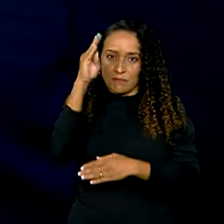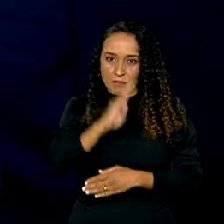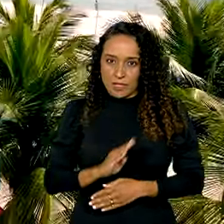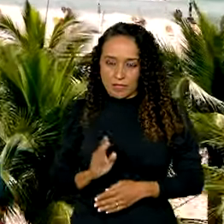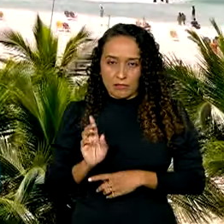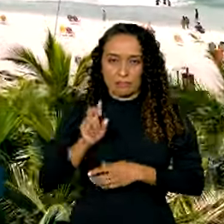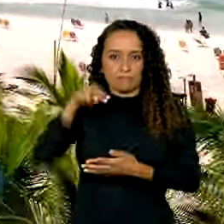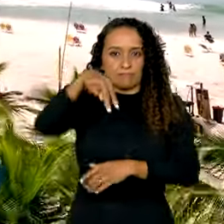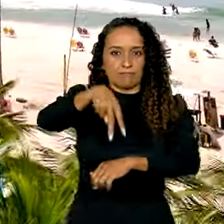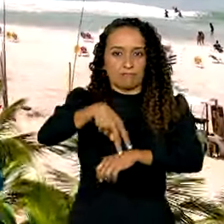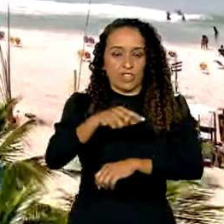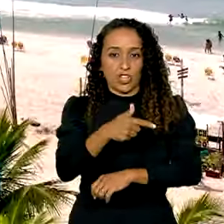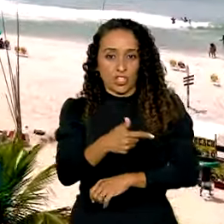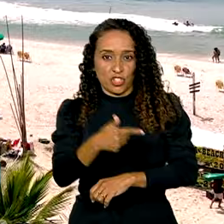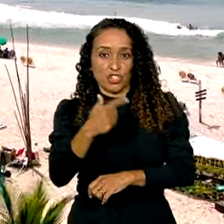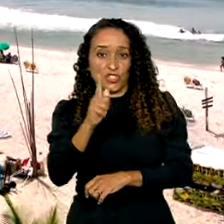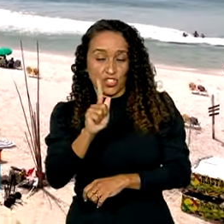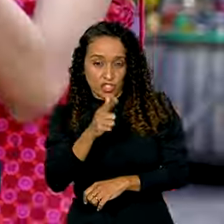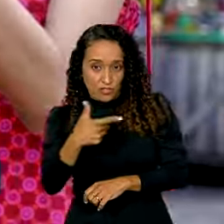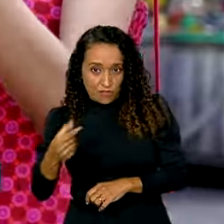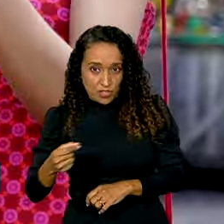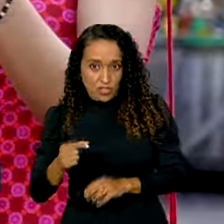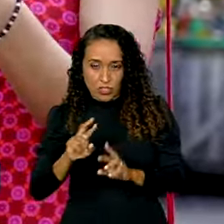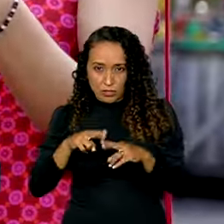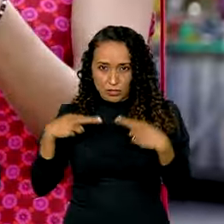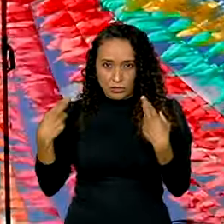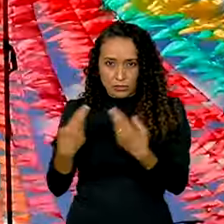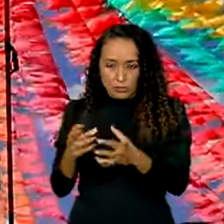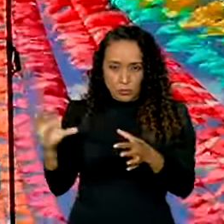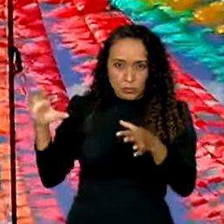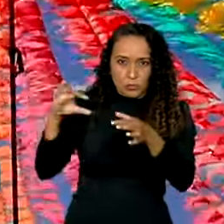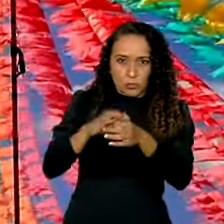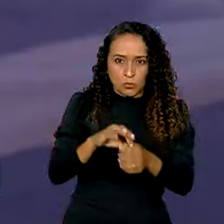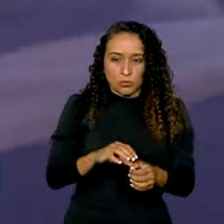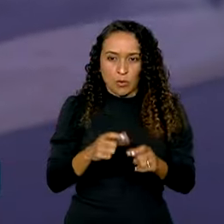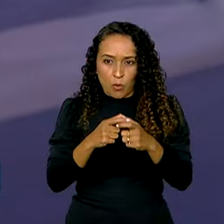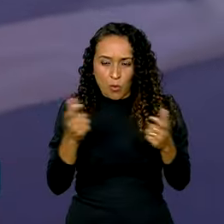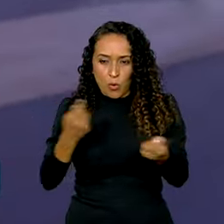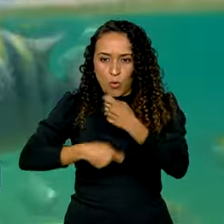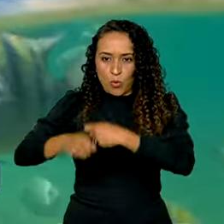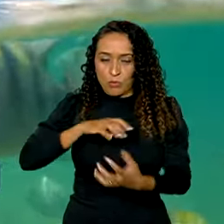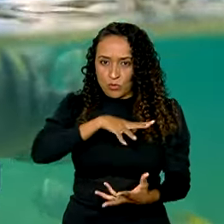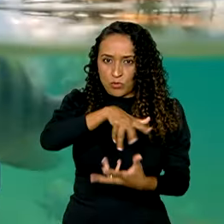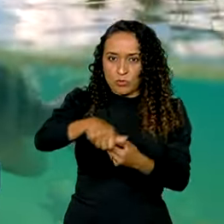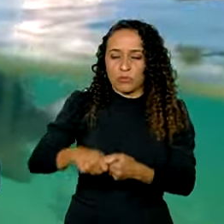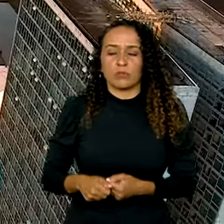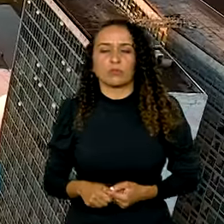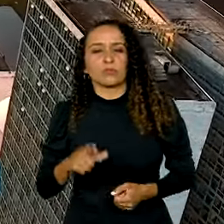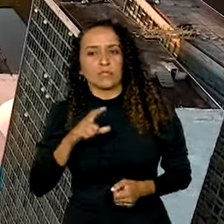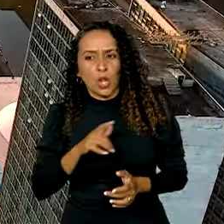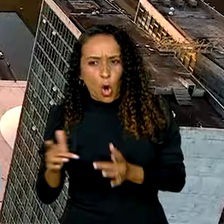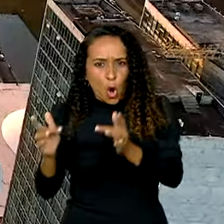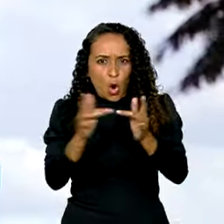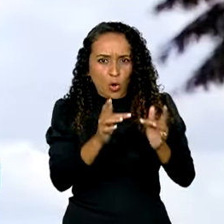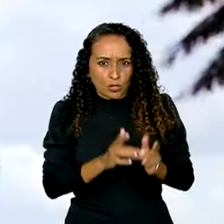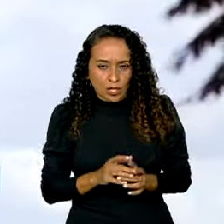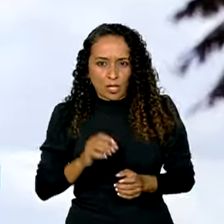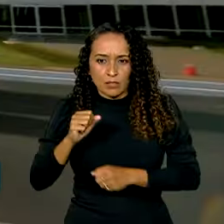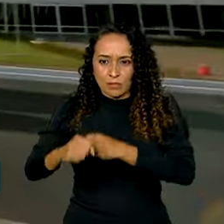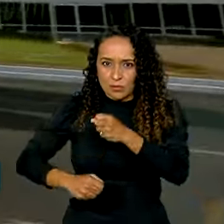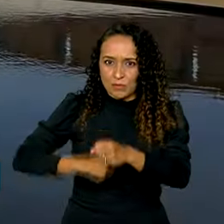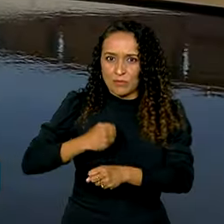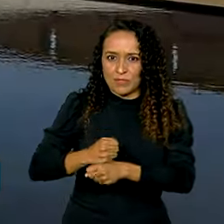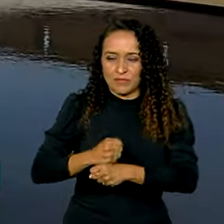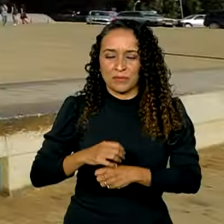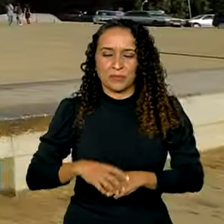G20. Grupo que reúne as maiores economias mundiais e com as quais teremos vários contatos aqui em 2024.